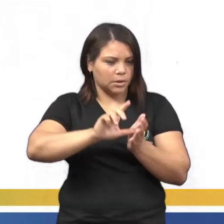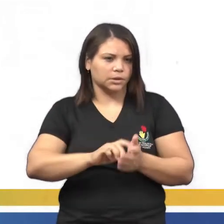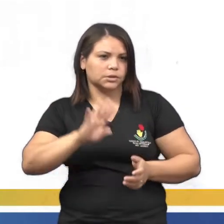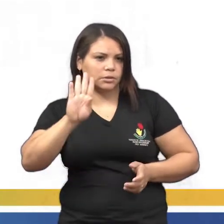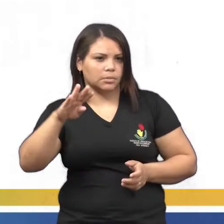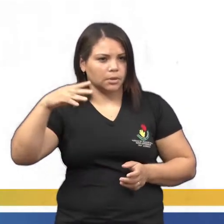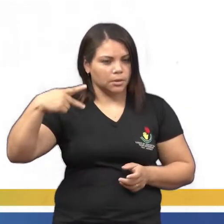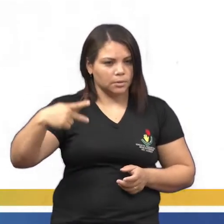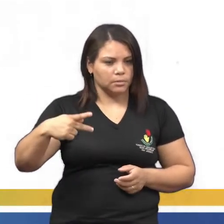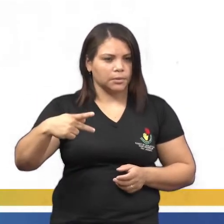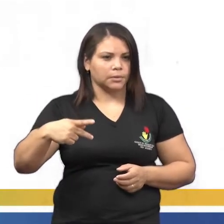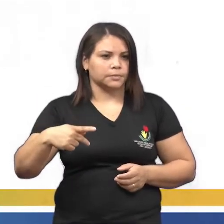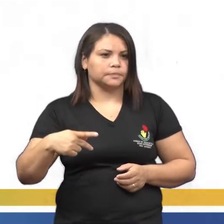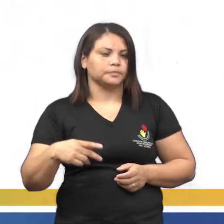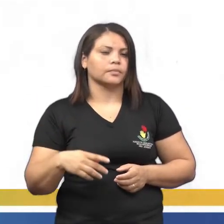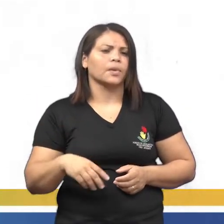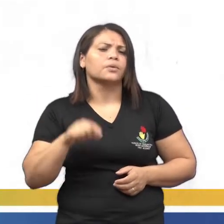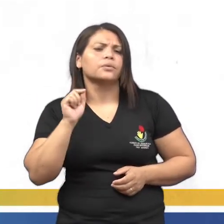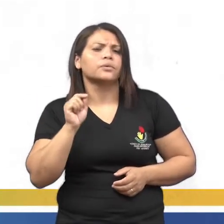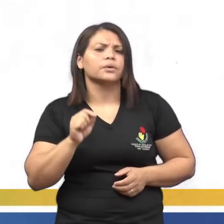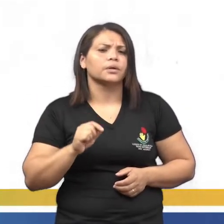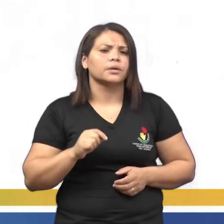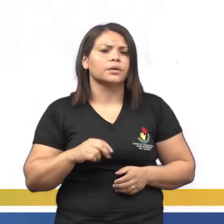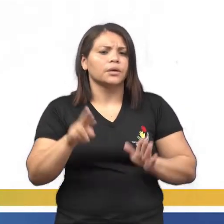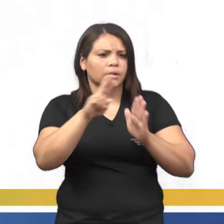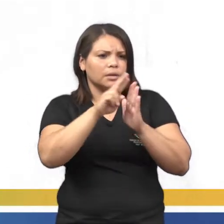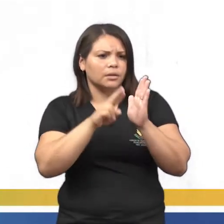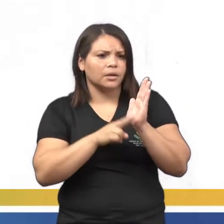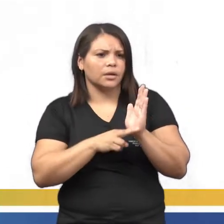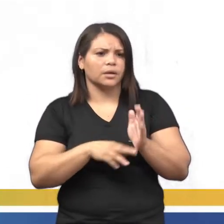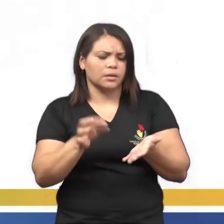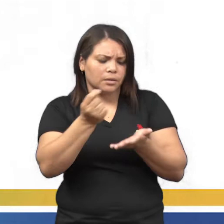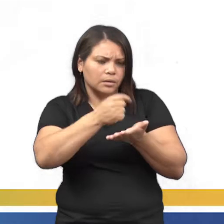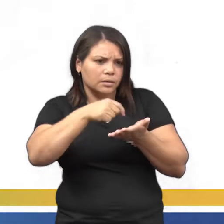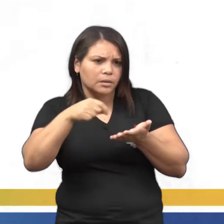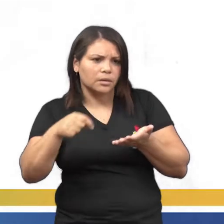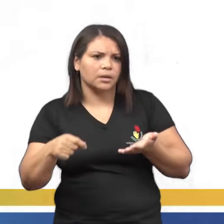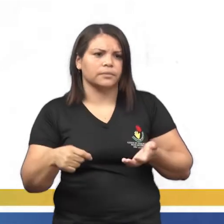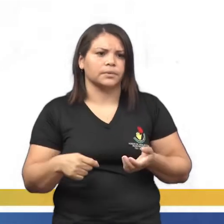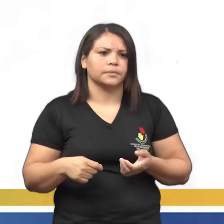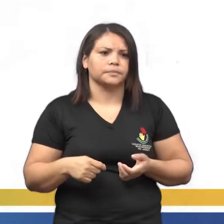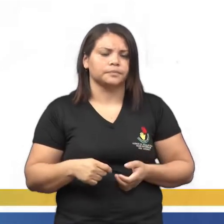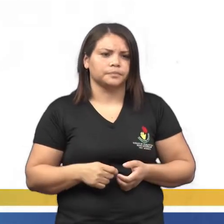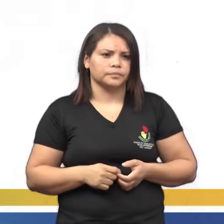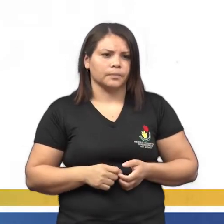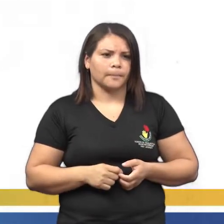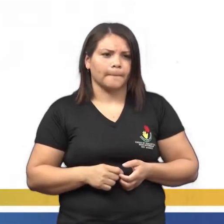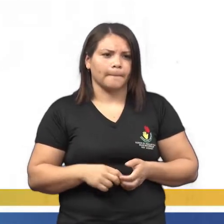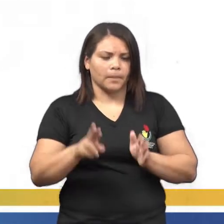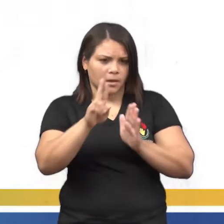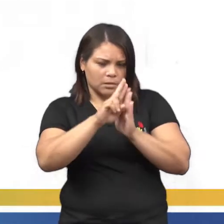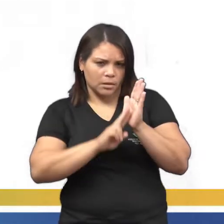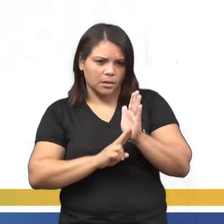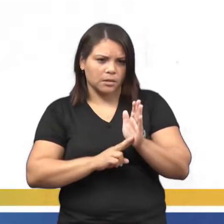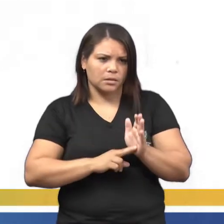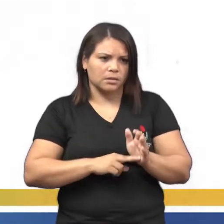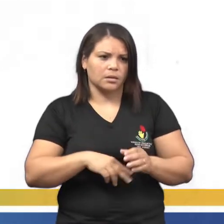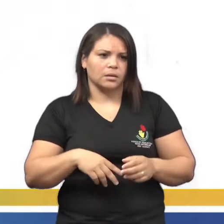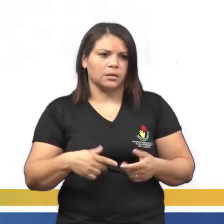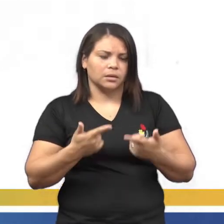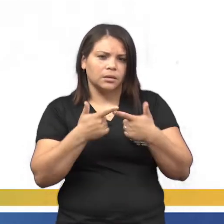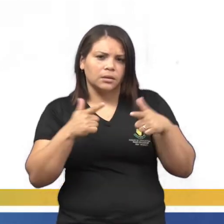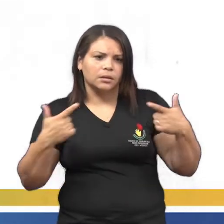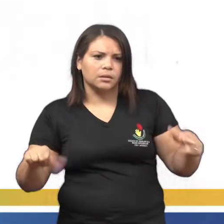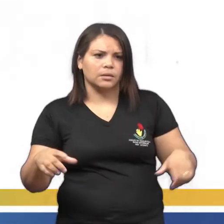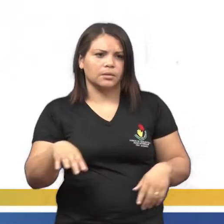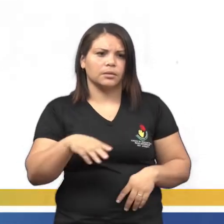B e P, né? O que é a nossa regra ortográfica diz? As regras ortográficas da língua portuguesa,